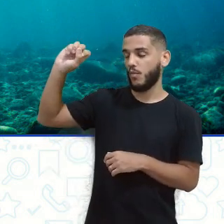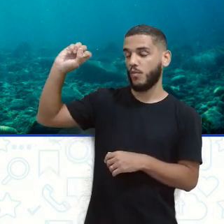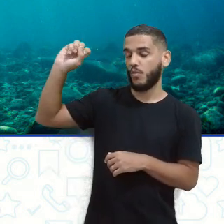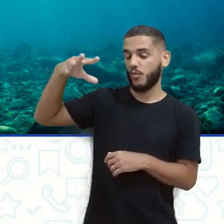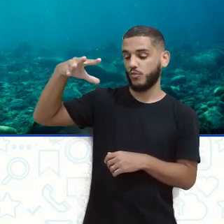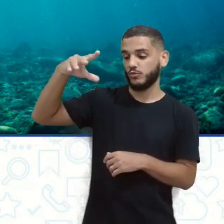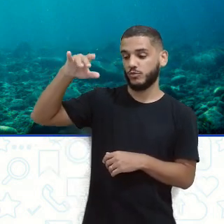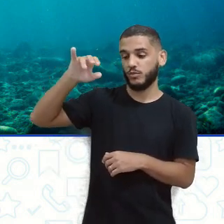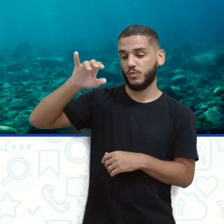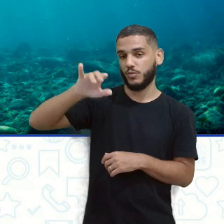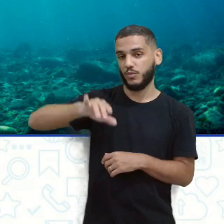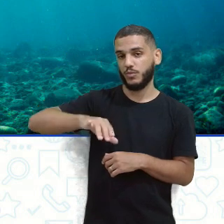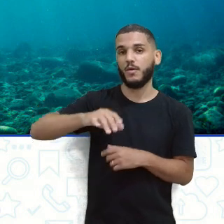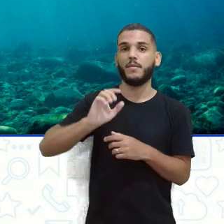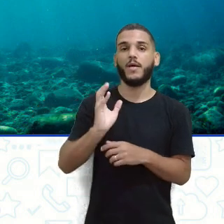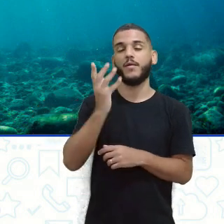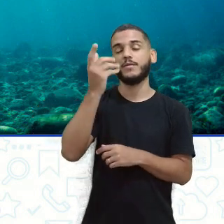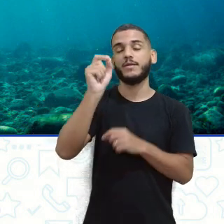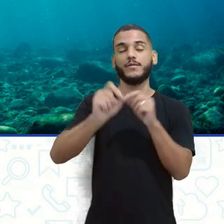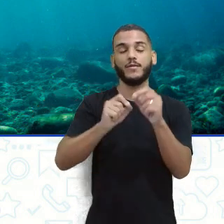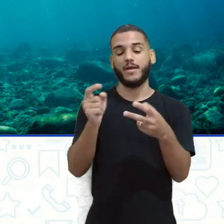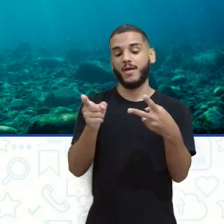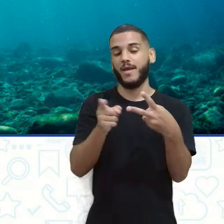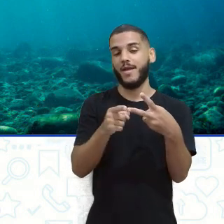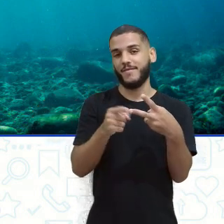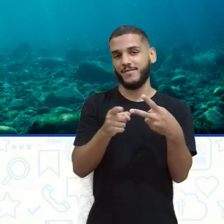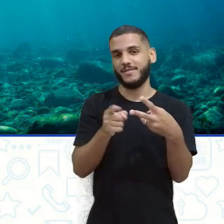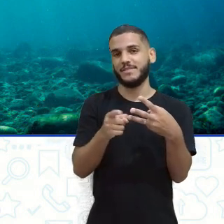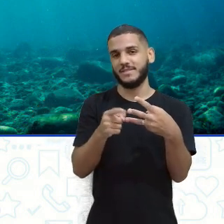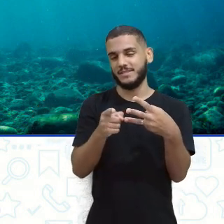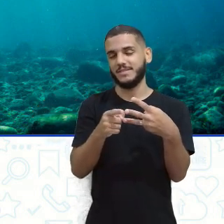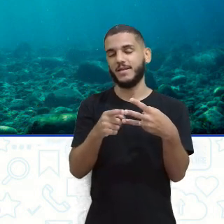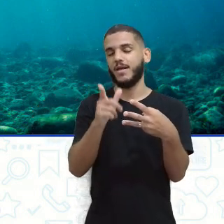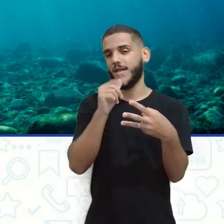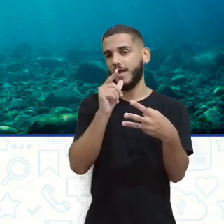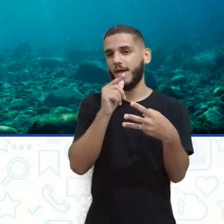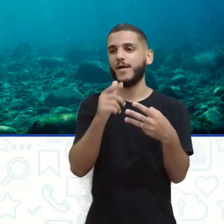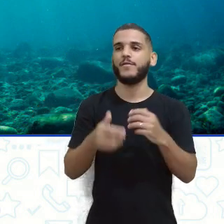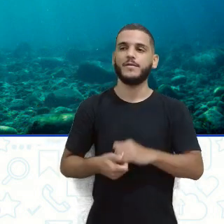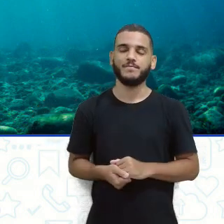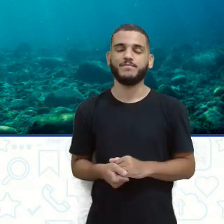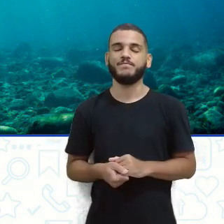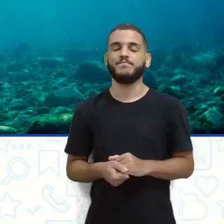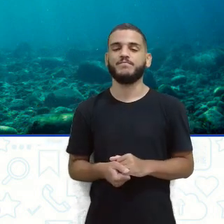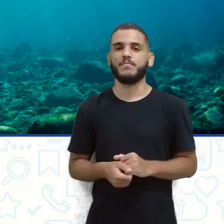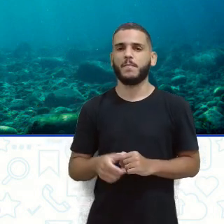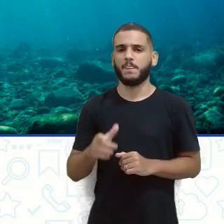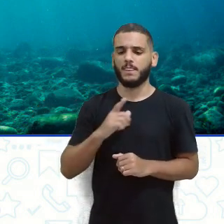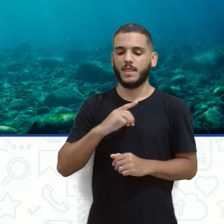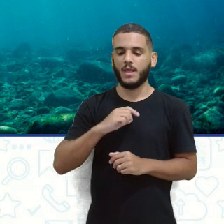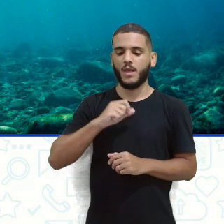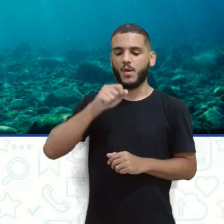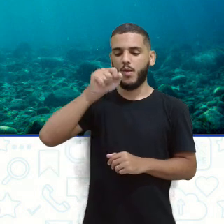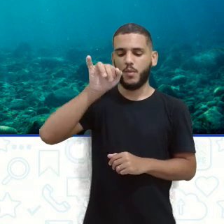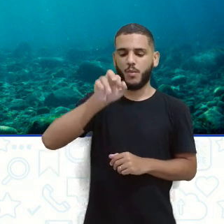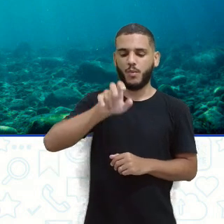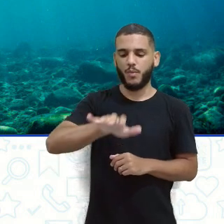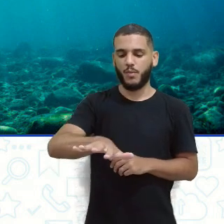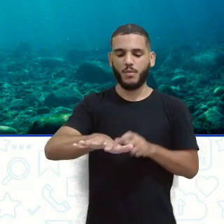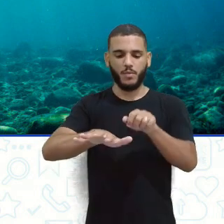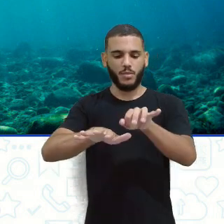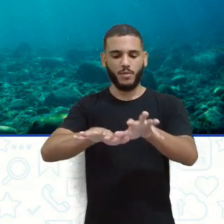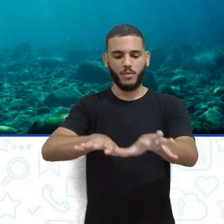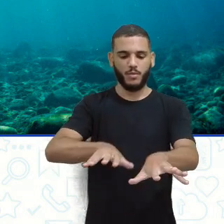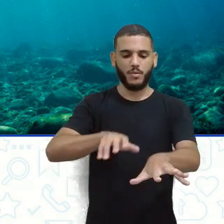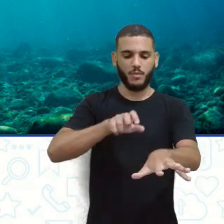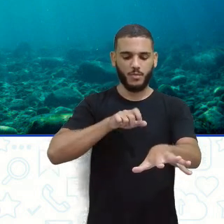a refração ocorrendo aí dentro da água, tá? Então, os raios que estão chegando aí estão numa direção diferente